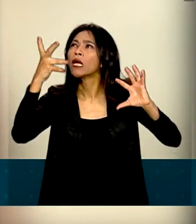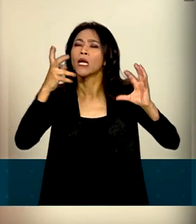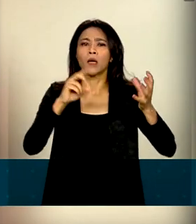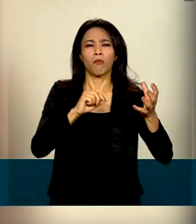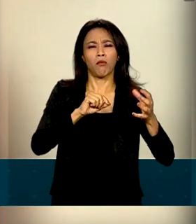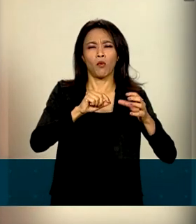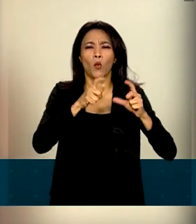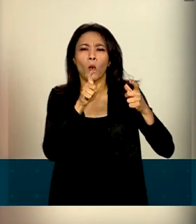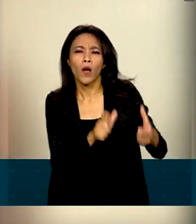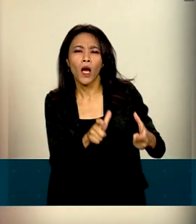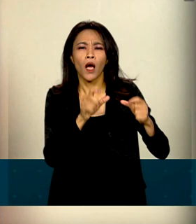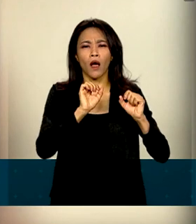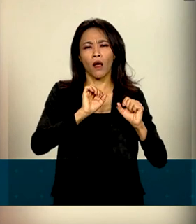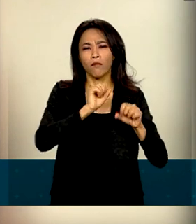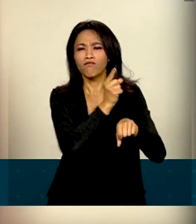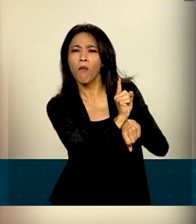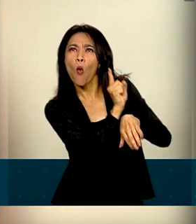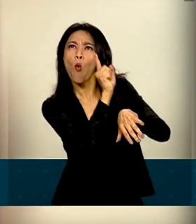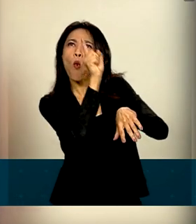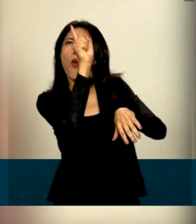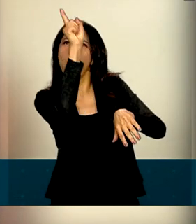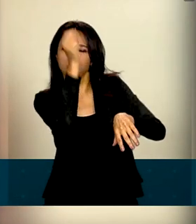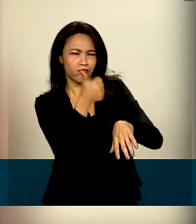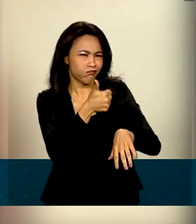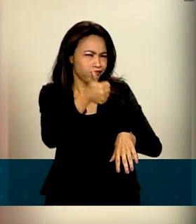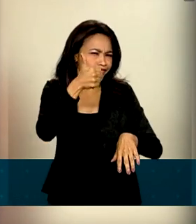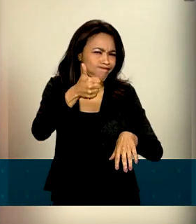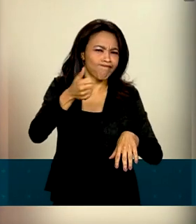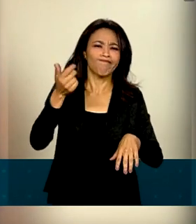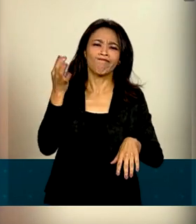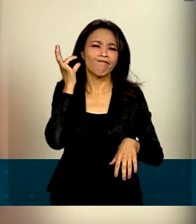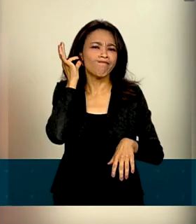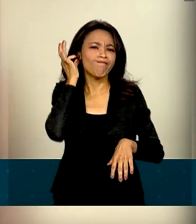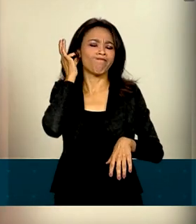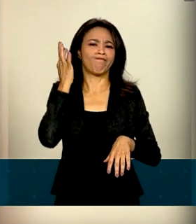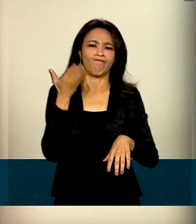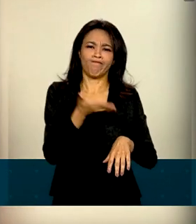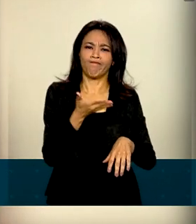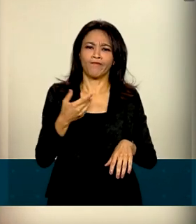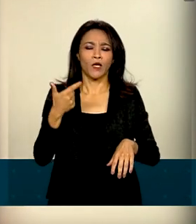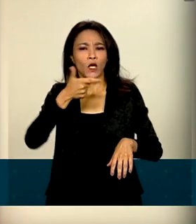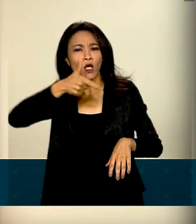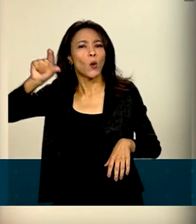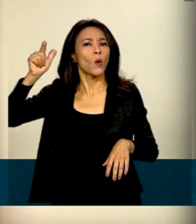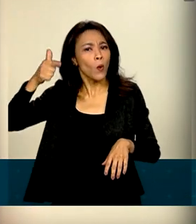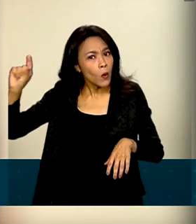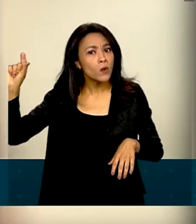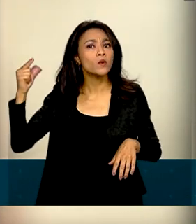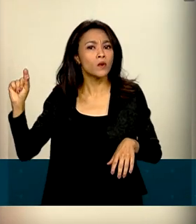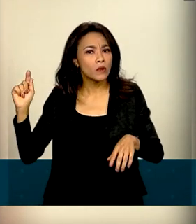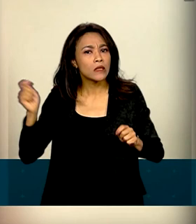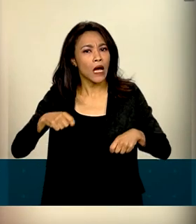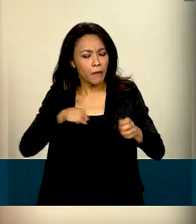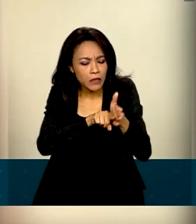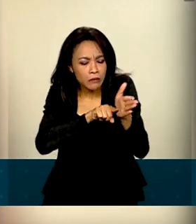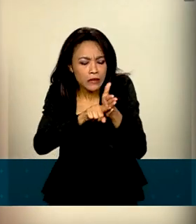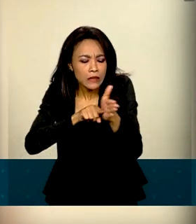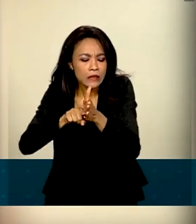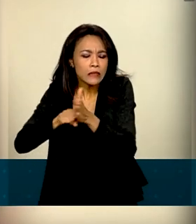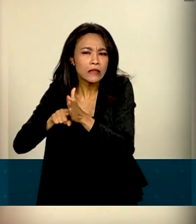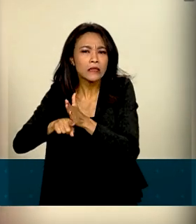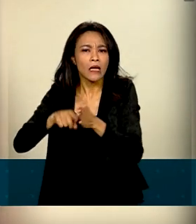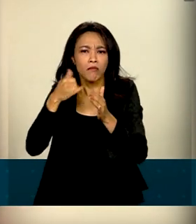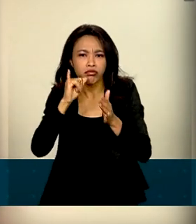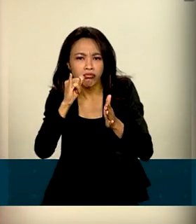fazer diversas atividades espaciais e outras complementares. Testes de motores, desenvolvimento de equipamentos.